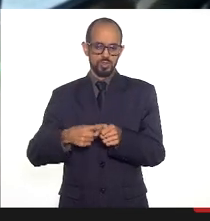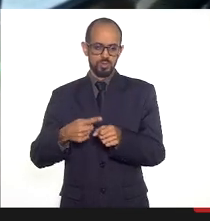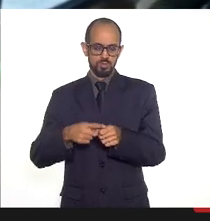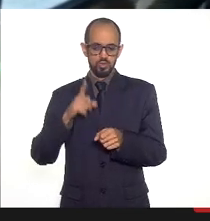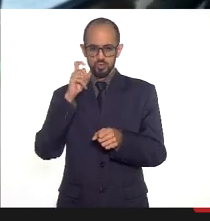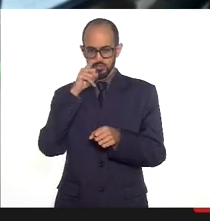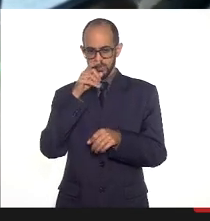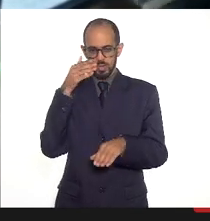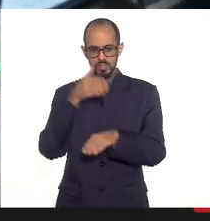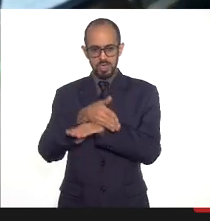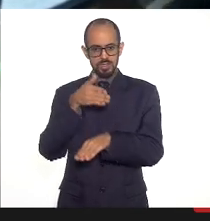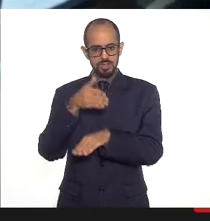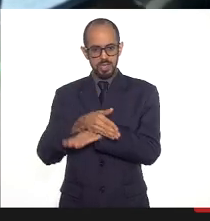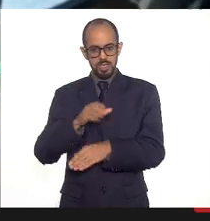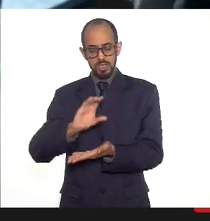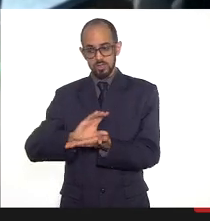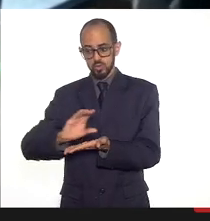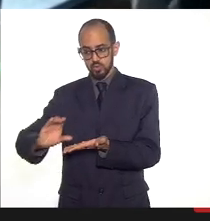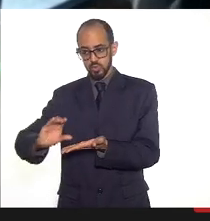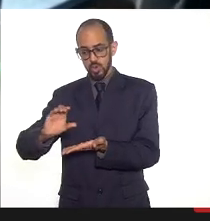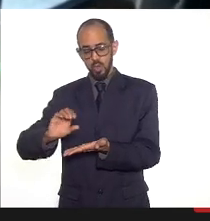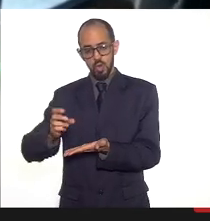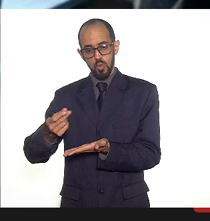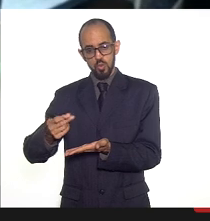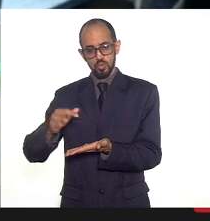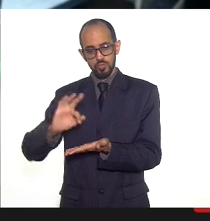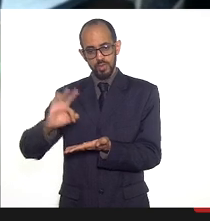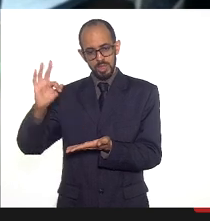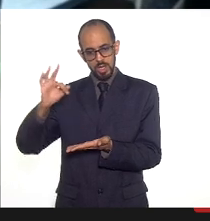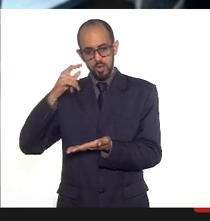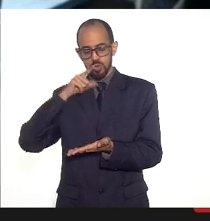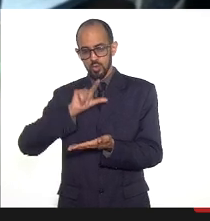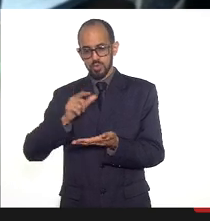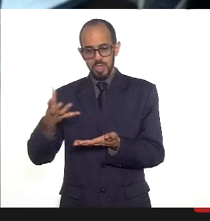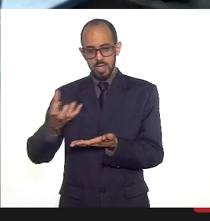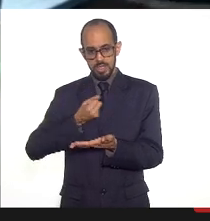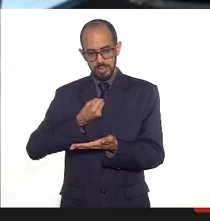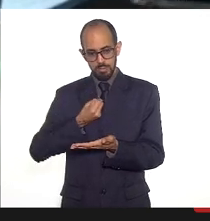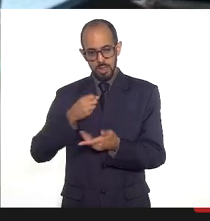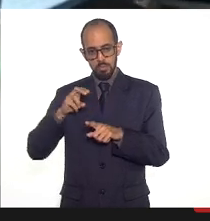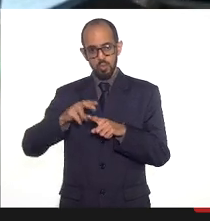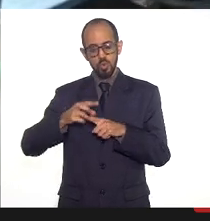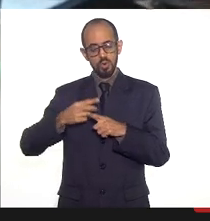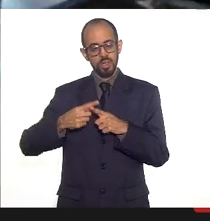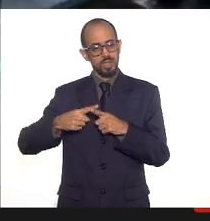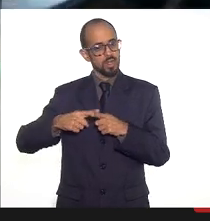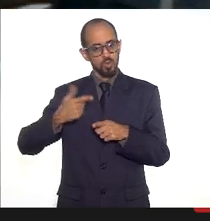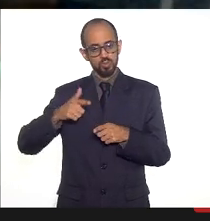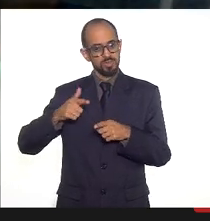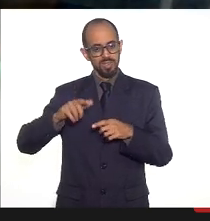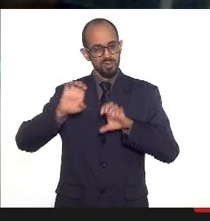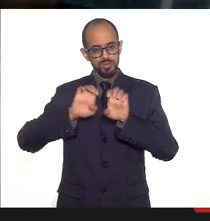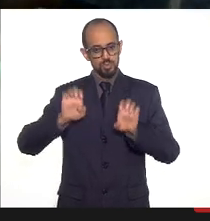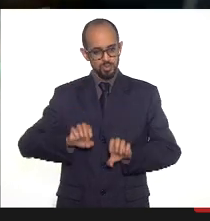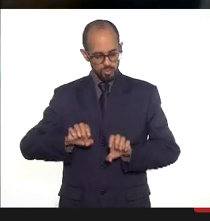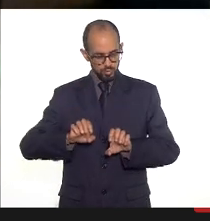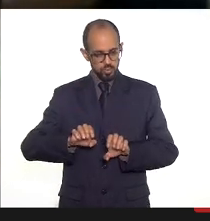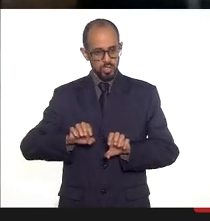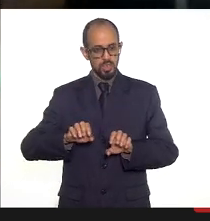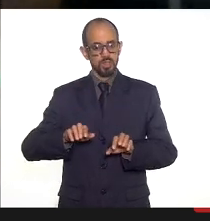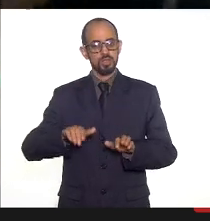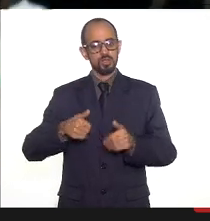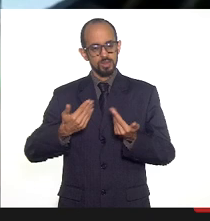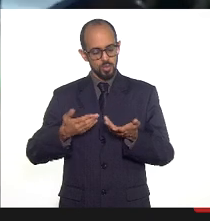recursos federais porque eles não conseguem ser habilitados por conta da falta de estrutura física adequada então a gente poderia fazer essa